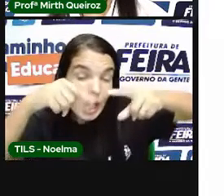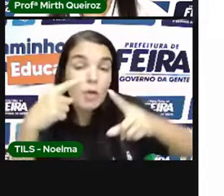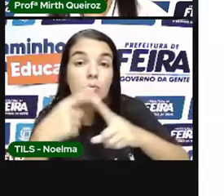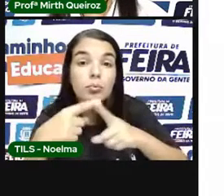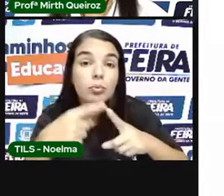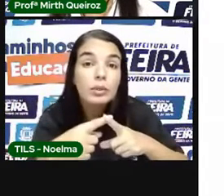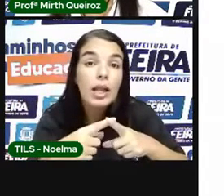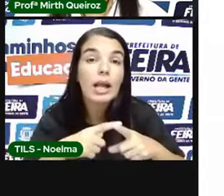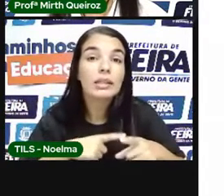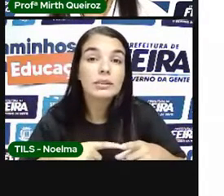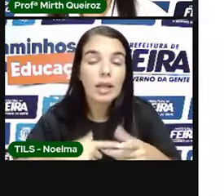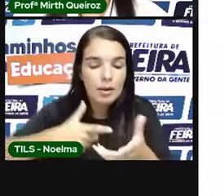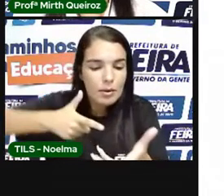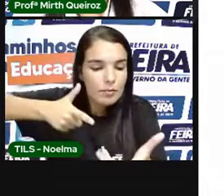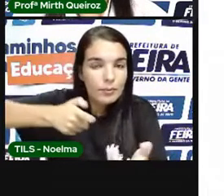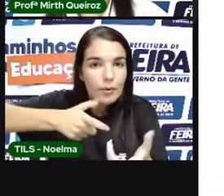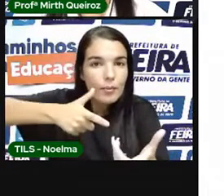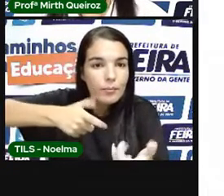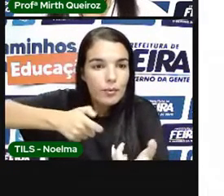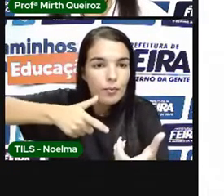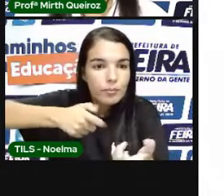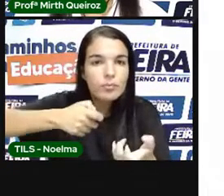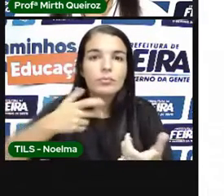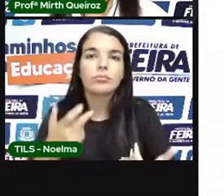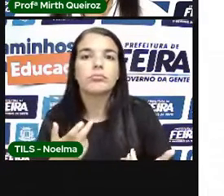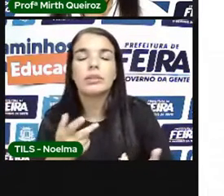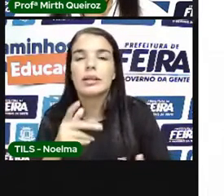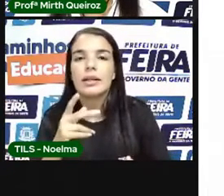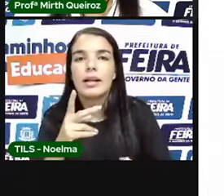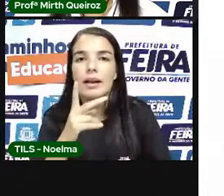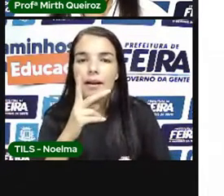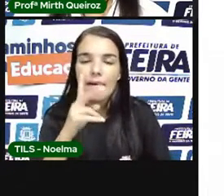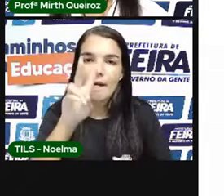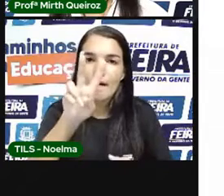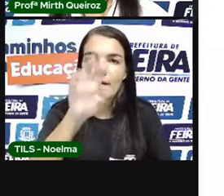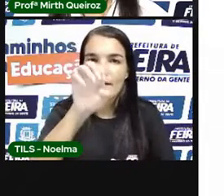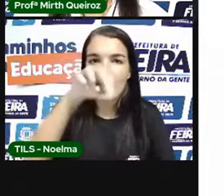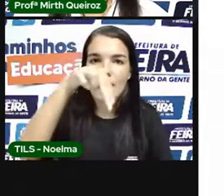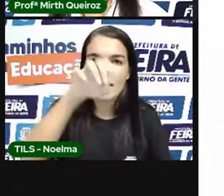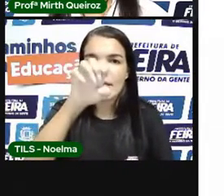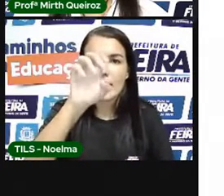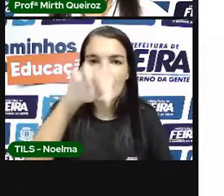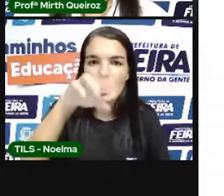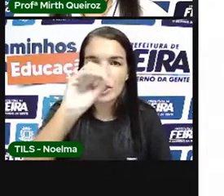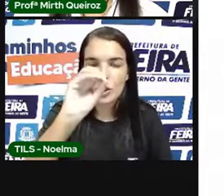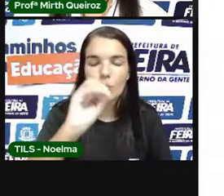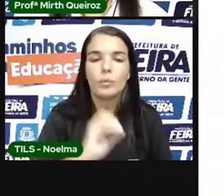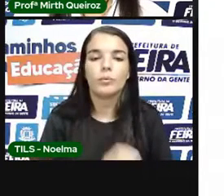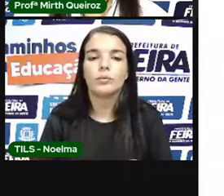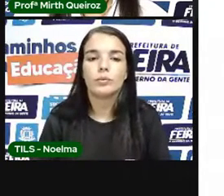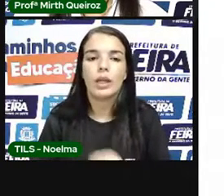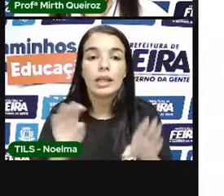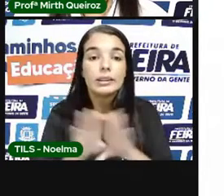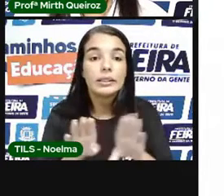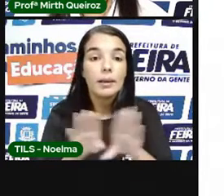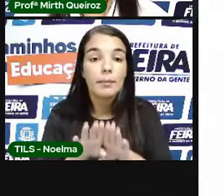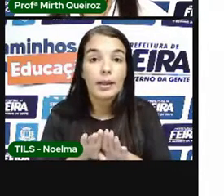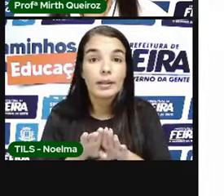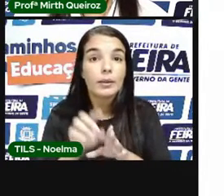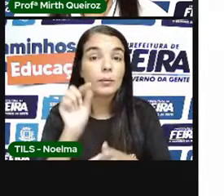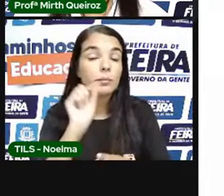de uso de agrotóxicos Fertilizantes, produtos químicos E também a partir do descarte